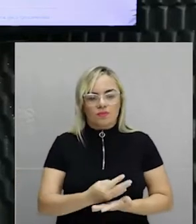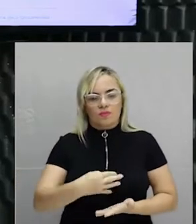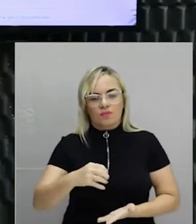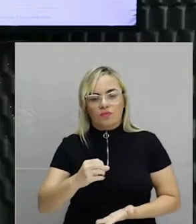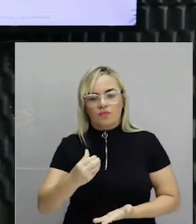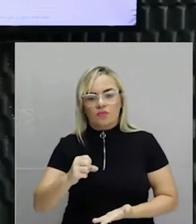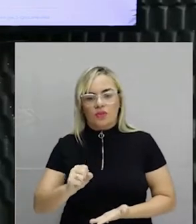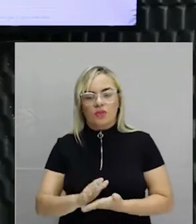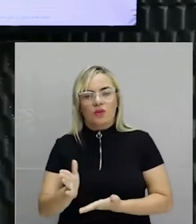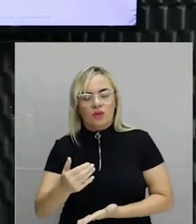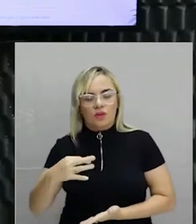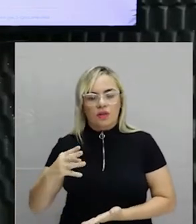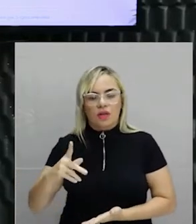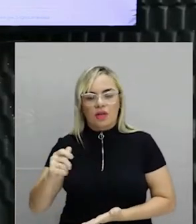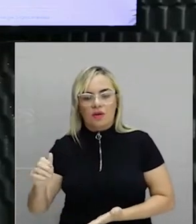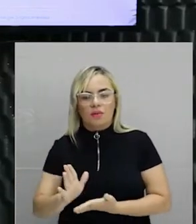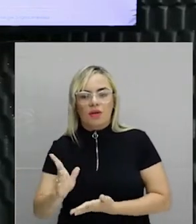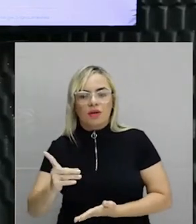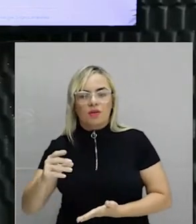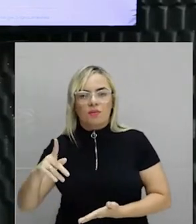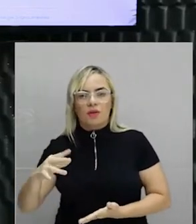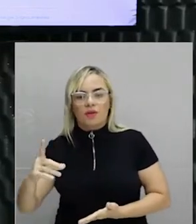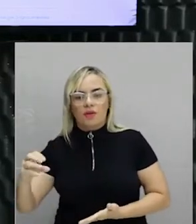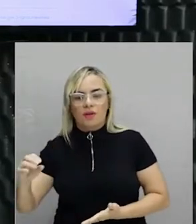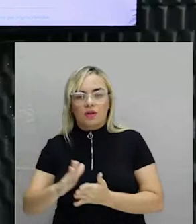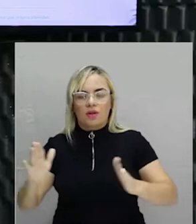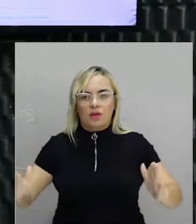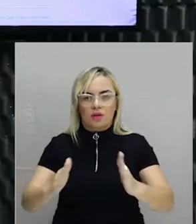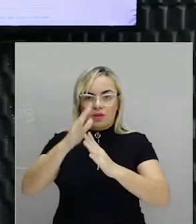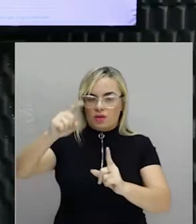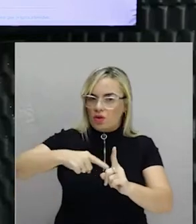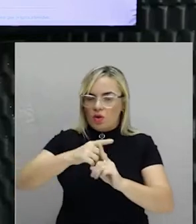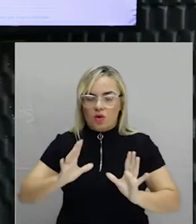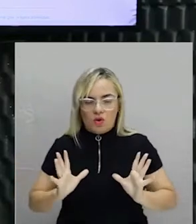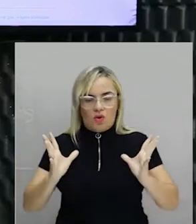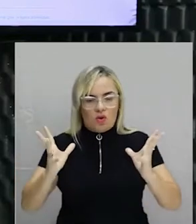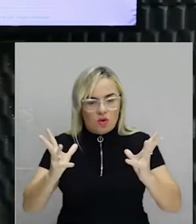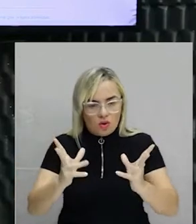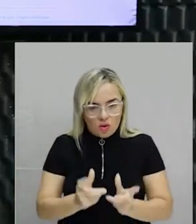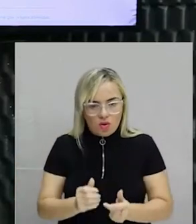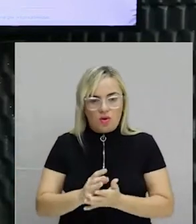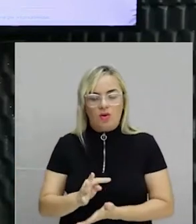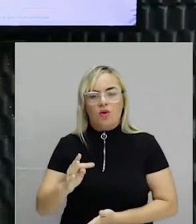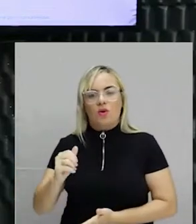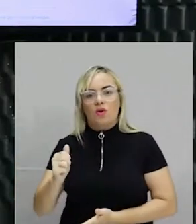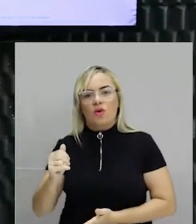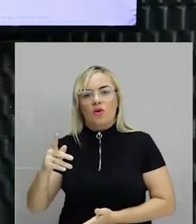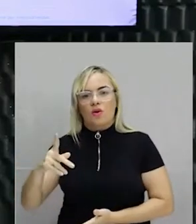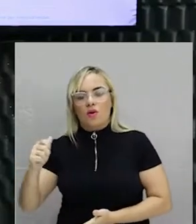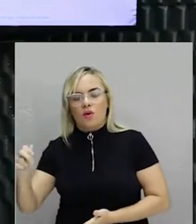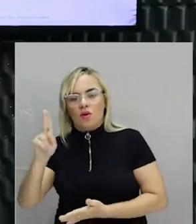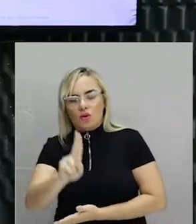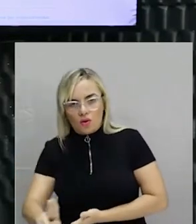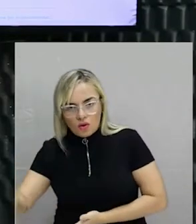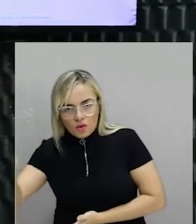pilão. Todas as igrejas barrocas brasileiras são construídas com taipa. Aquela mesma taipa que é utilizada para fazer